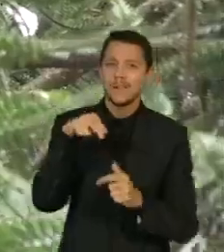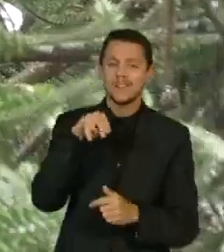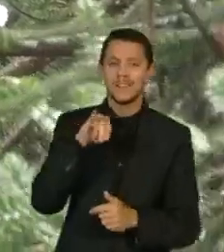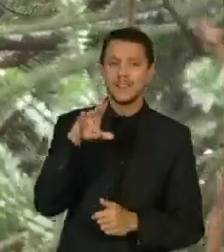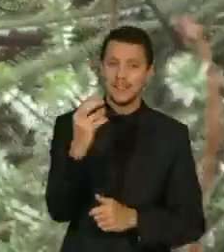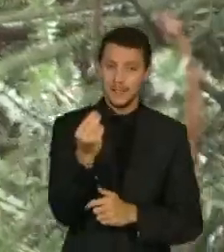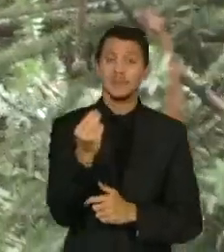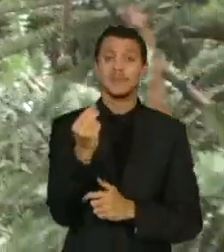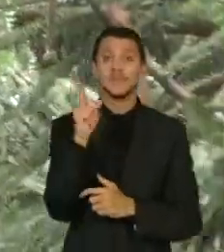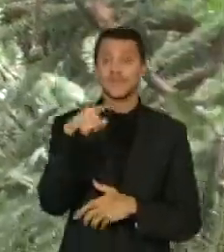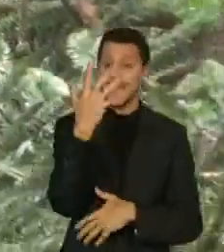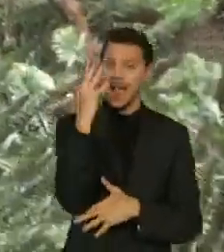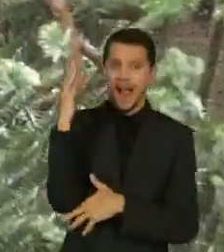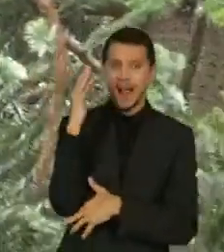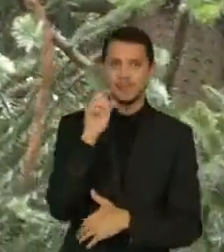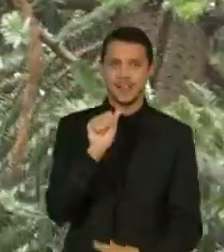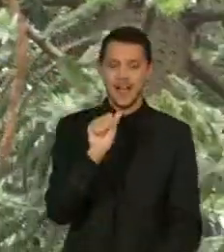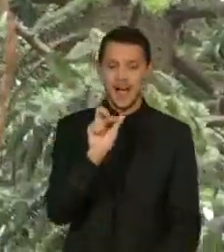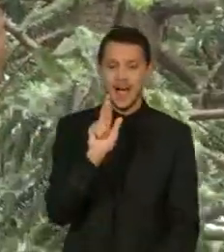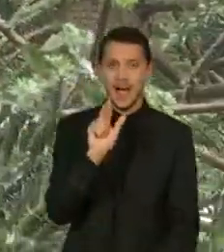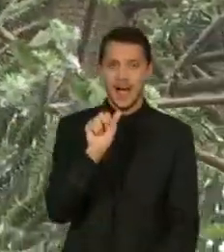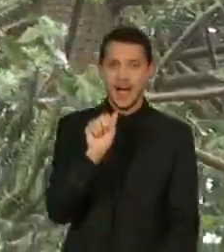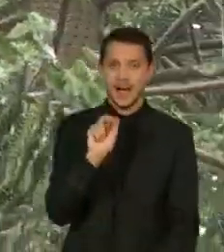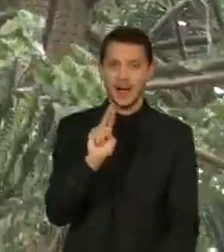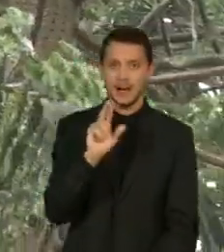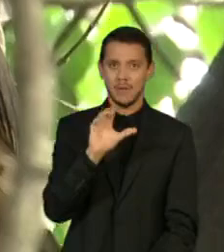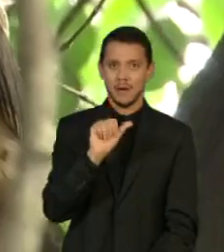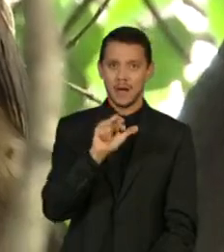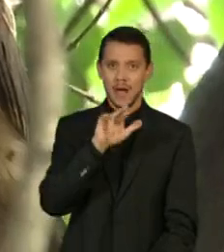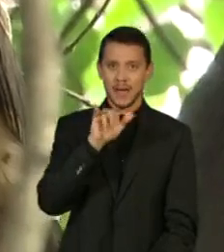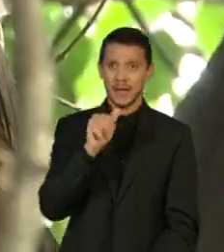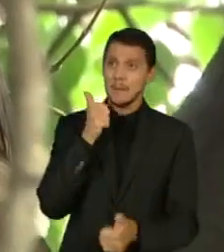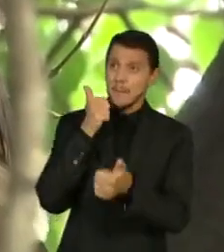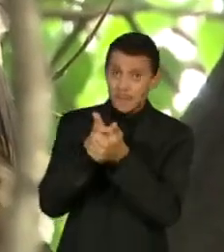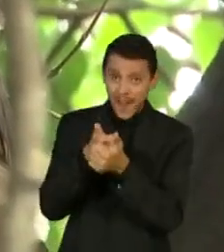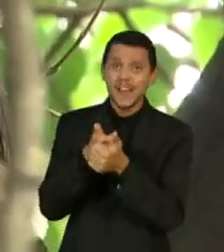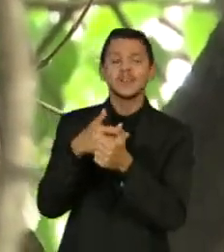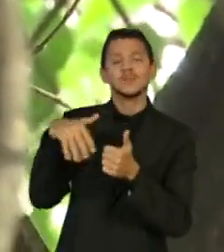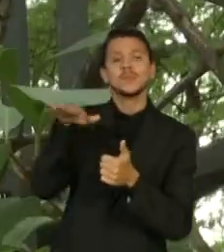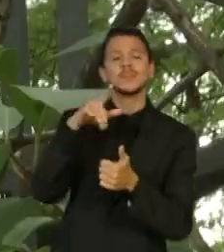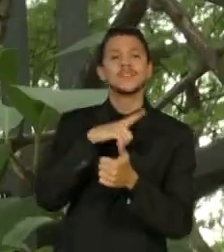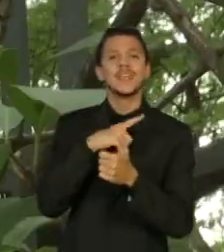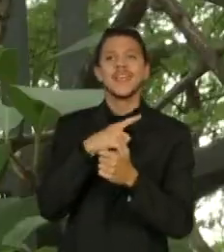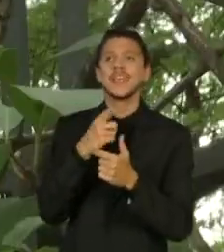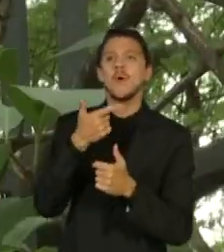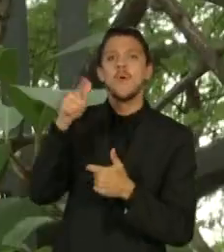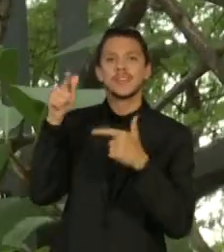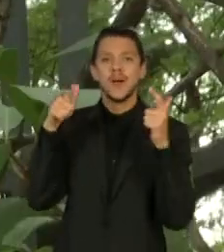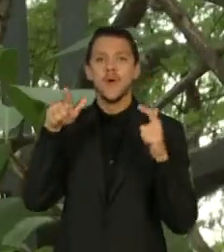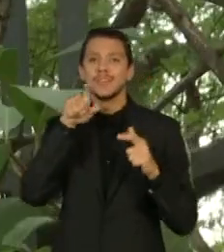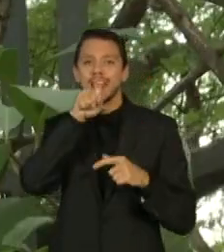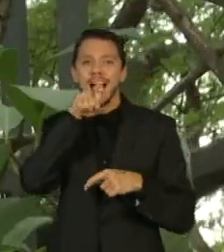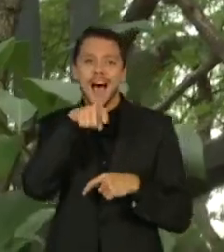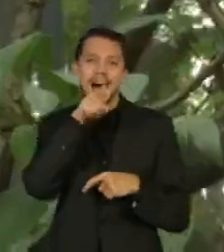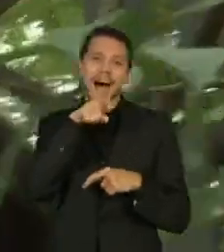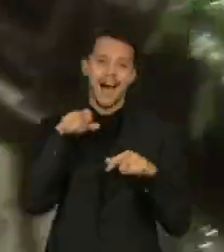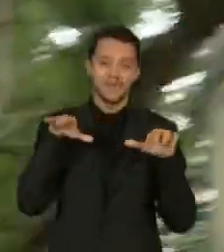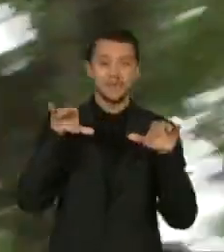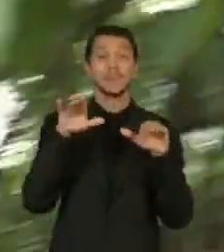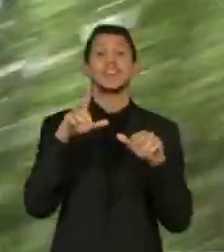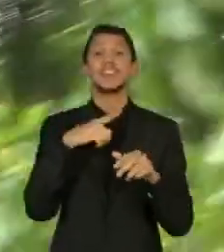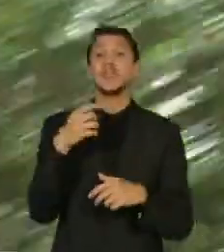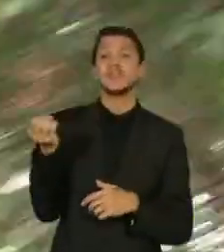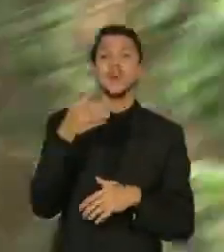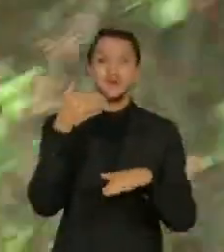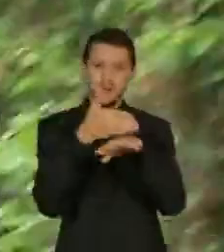em uma araucária, muito próximo ao recinto das aves. Os, digamos, novos frequentadores do Clube Pinheiros